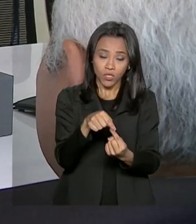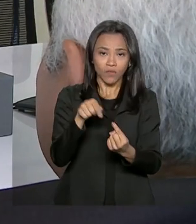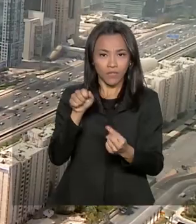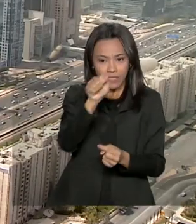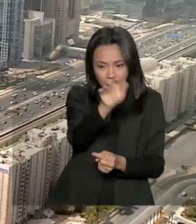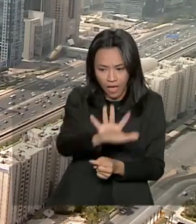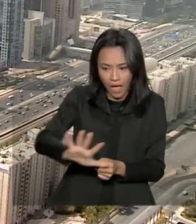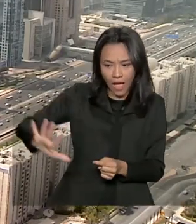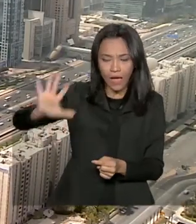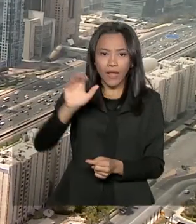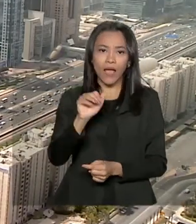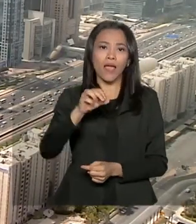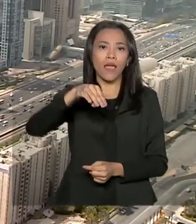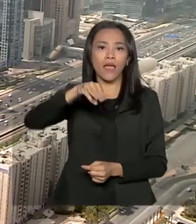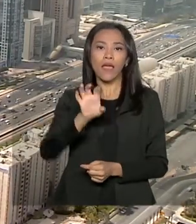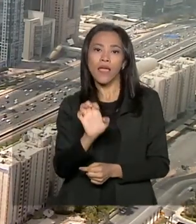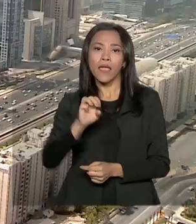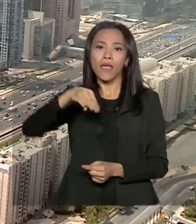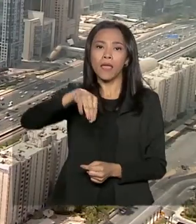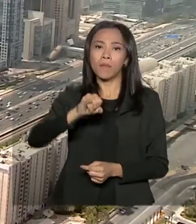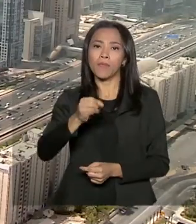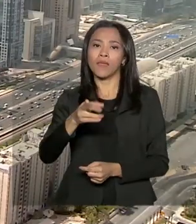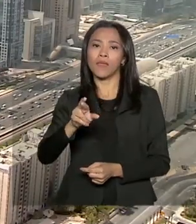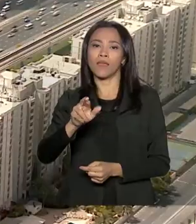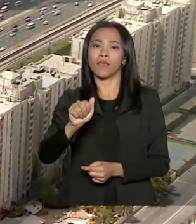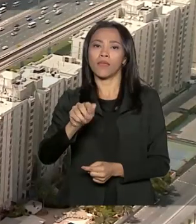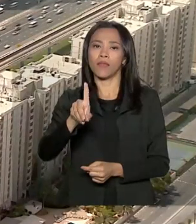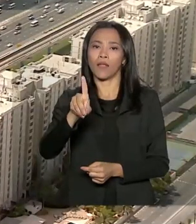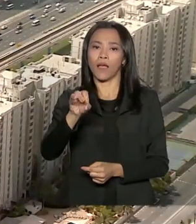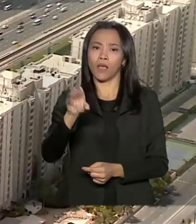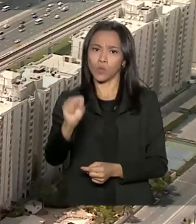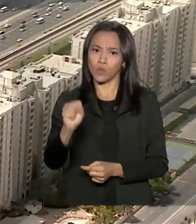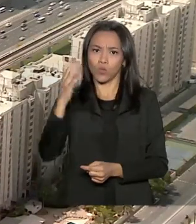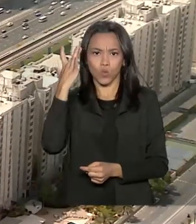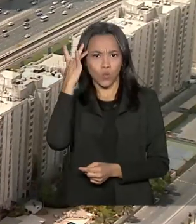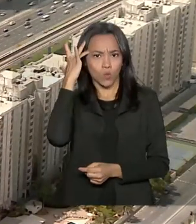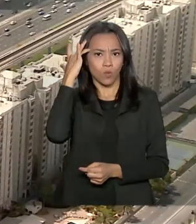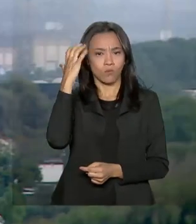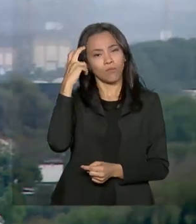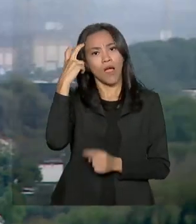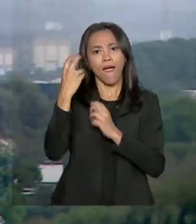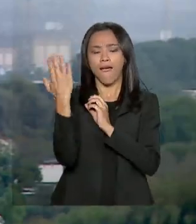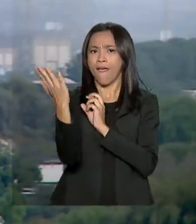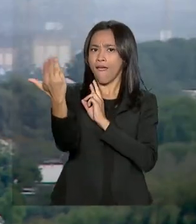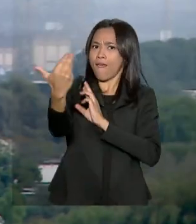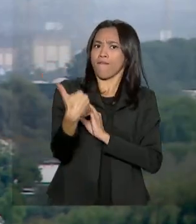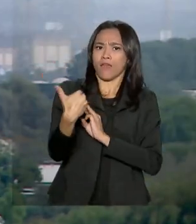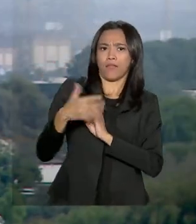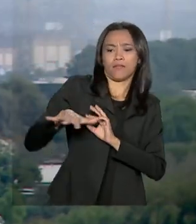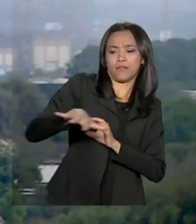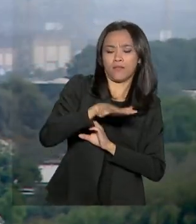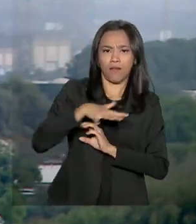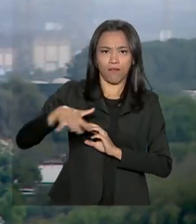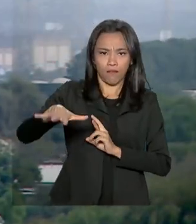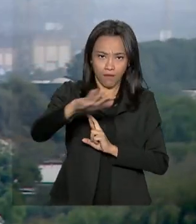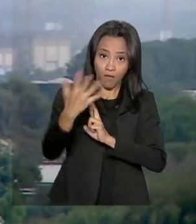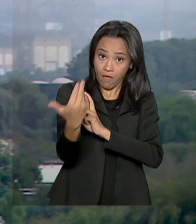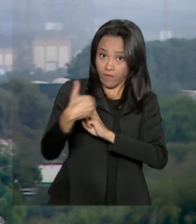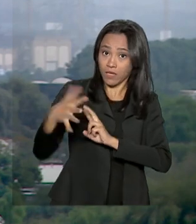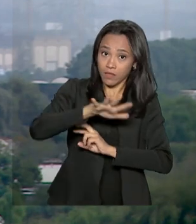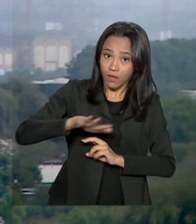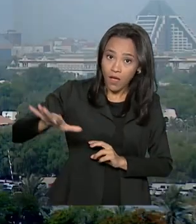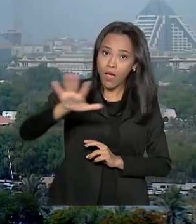Árabes no maior polo de inovação do Oriente Médio e Norte da África. Além disso, uma parceria no setor